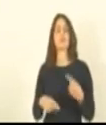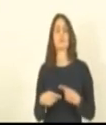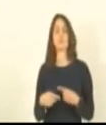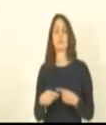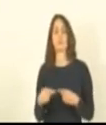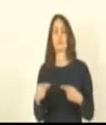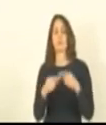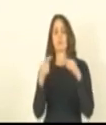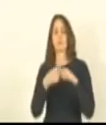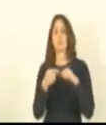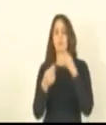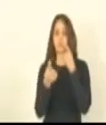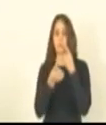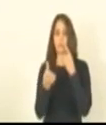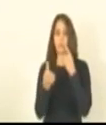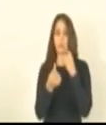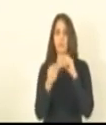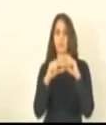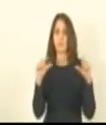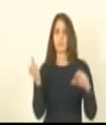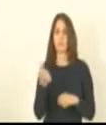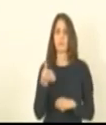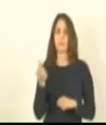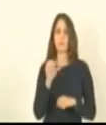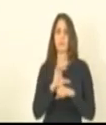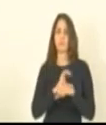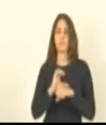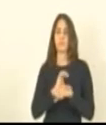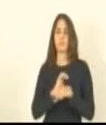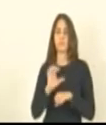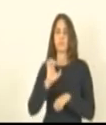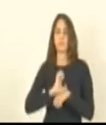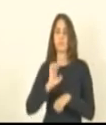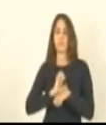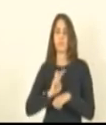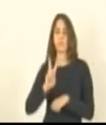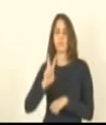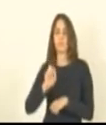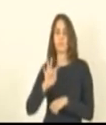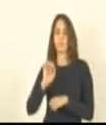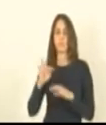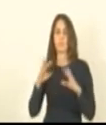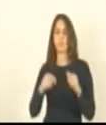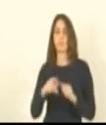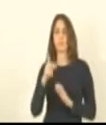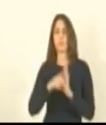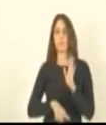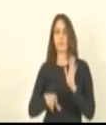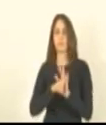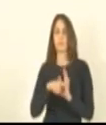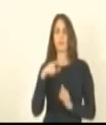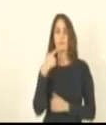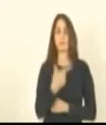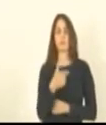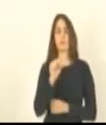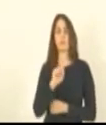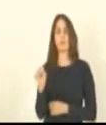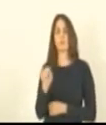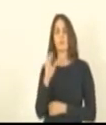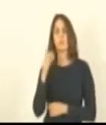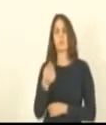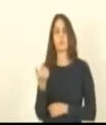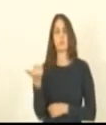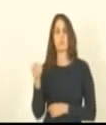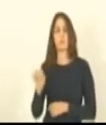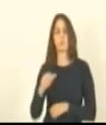do artigo 66 parágrafo 6º da Constituição Estadual de veto total projeto de lei 288-2019 deputado